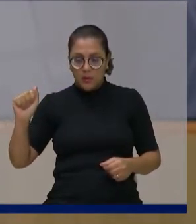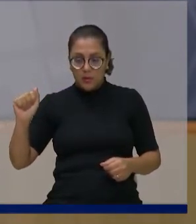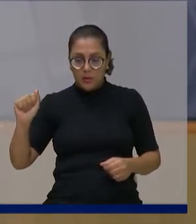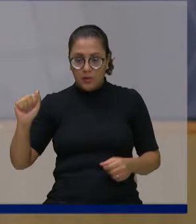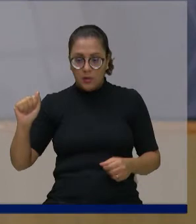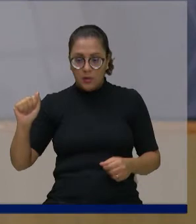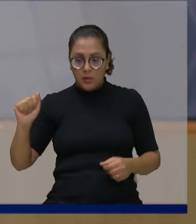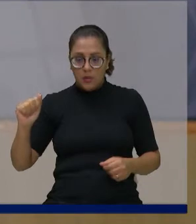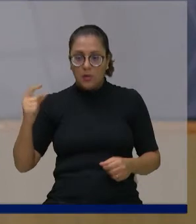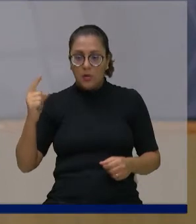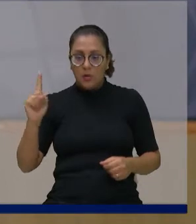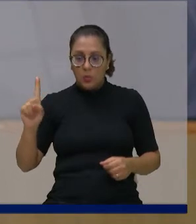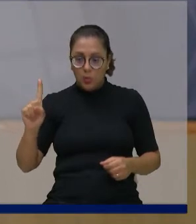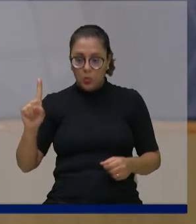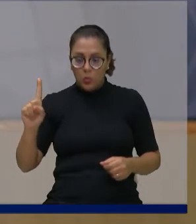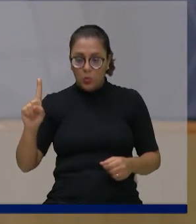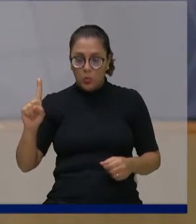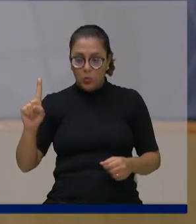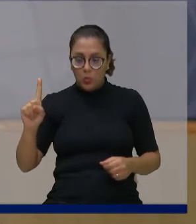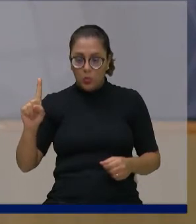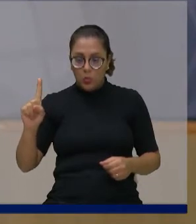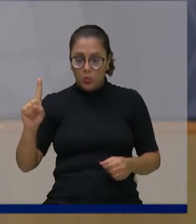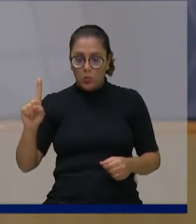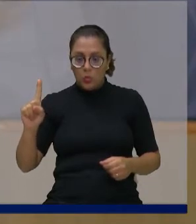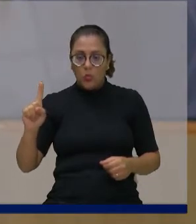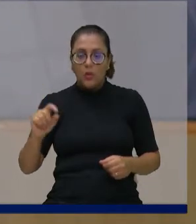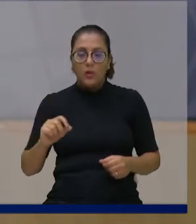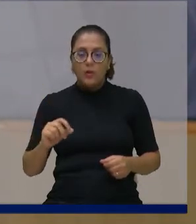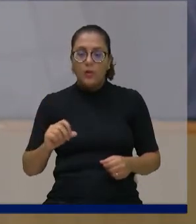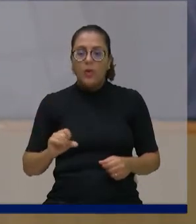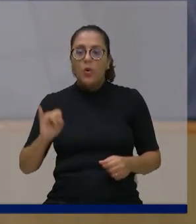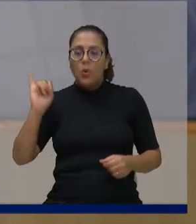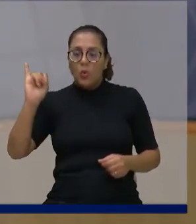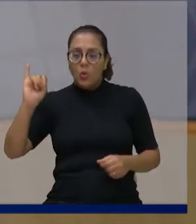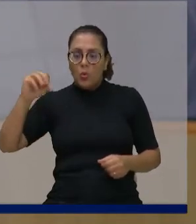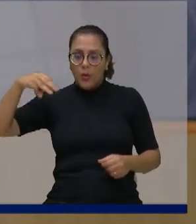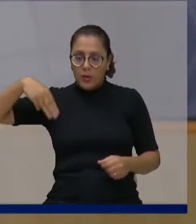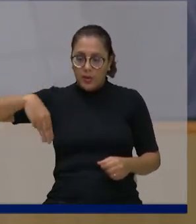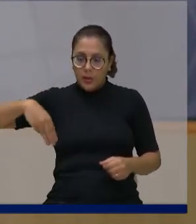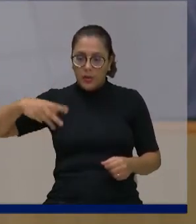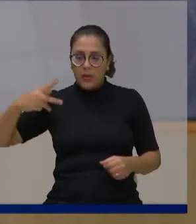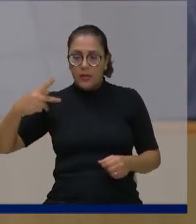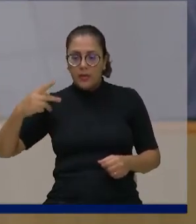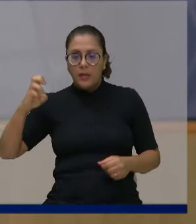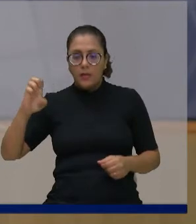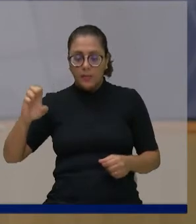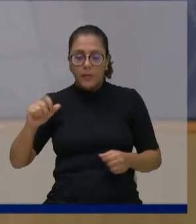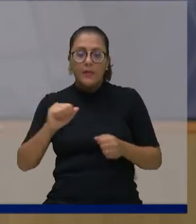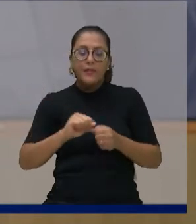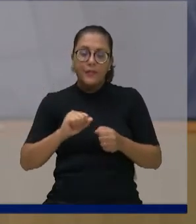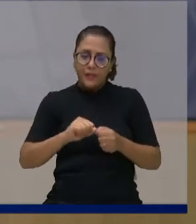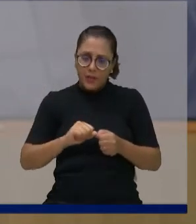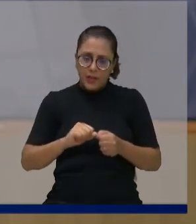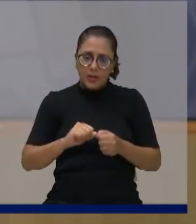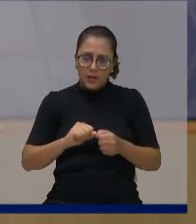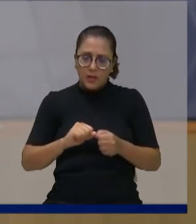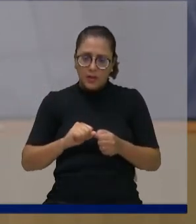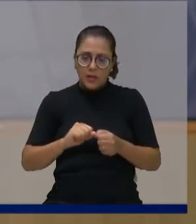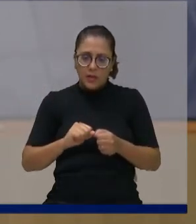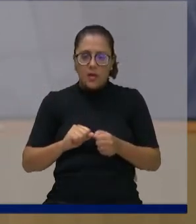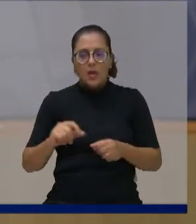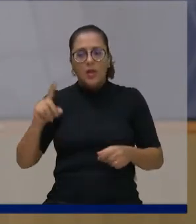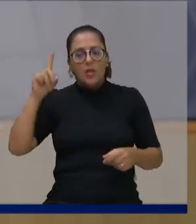aqui a nossa São José, a nossa cidade, que o mundo vai estar sendo voltado lá para o dia 28, vendo esse satélite sendo